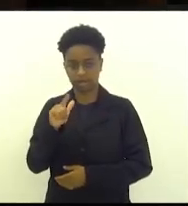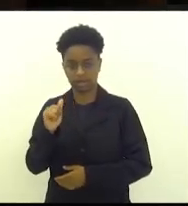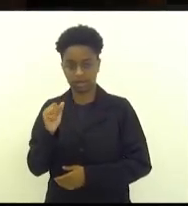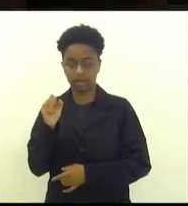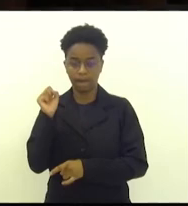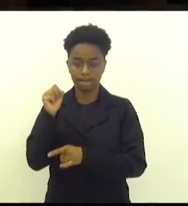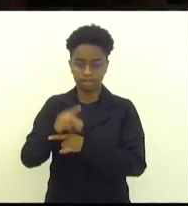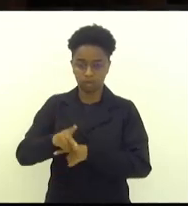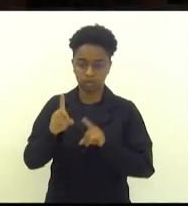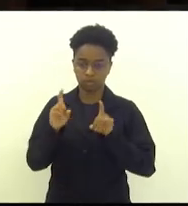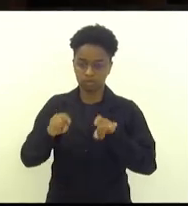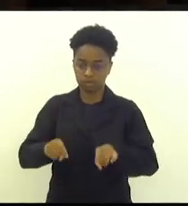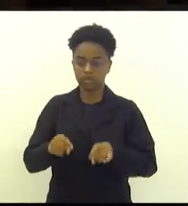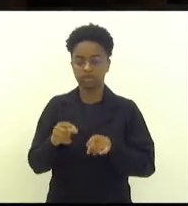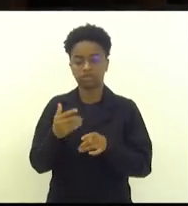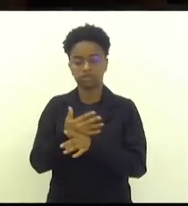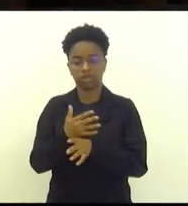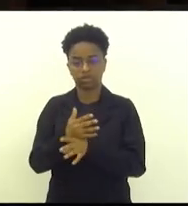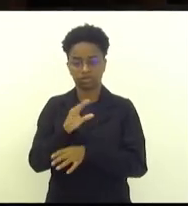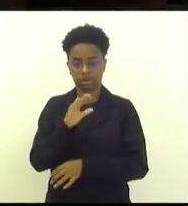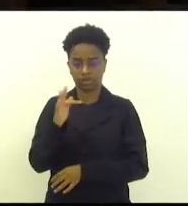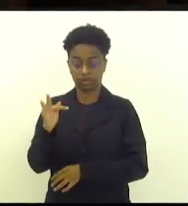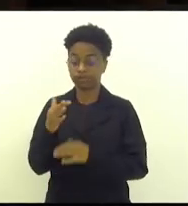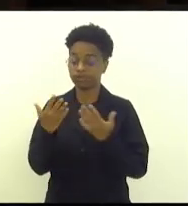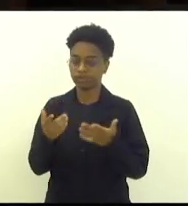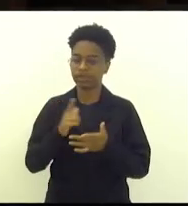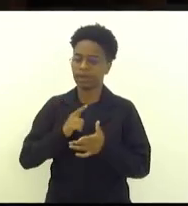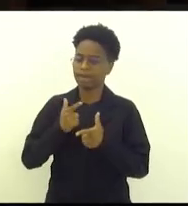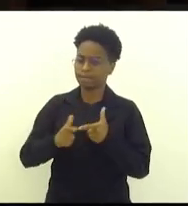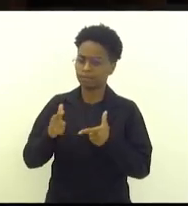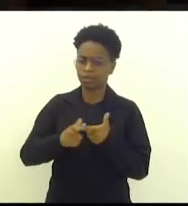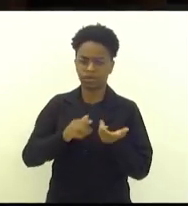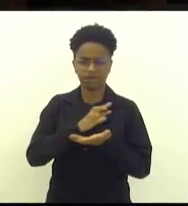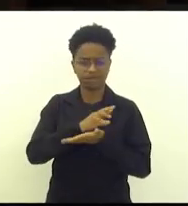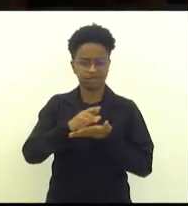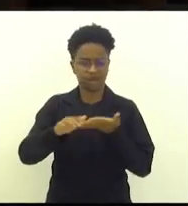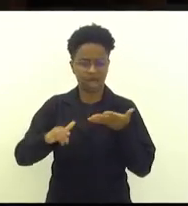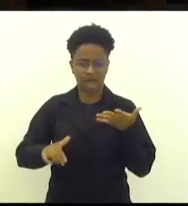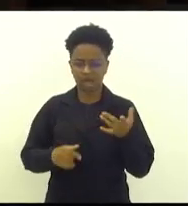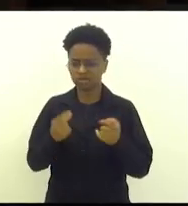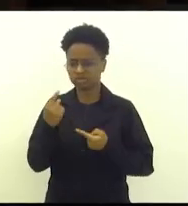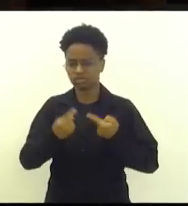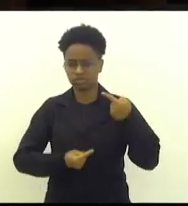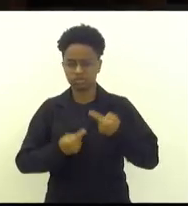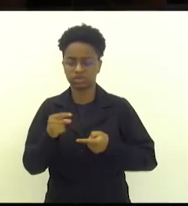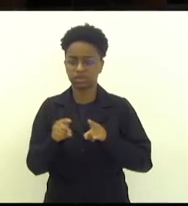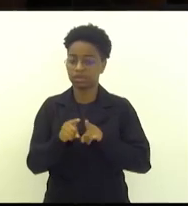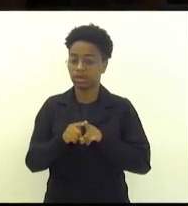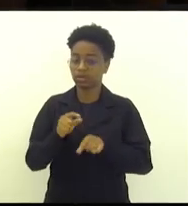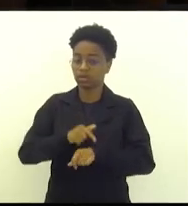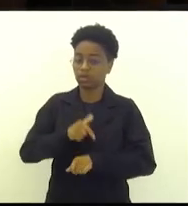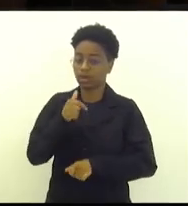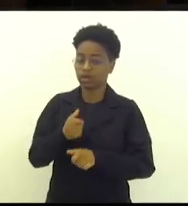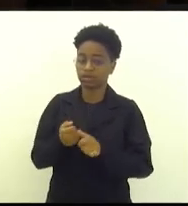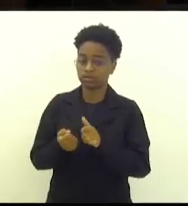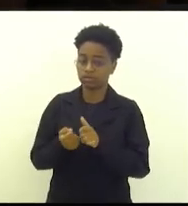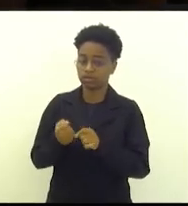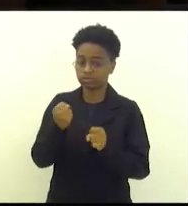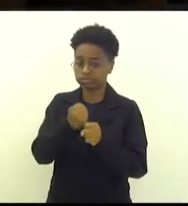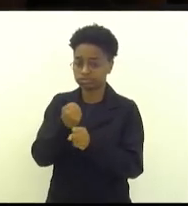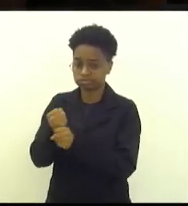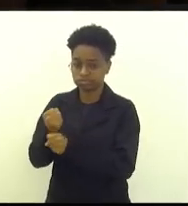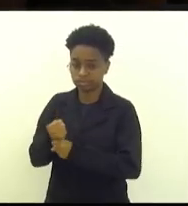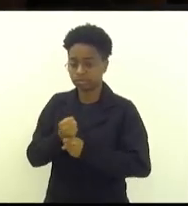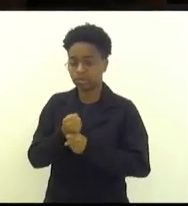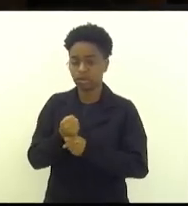Frio. Tivemos problemas e divergências, por exemplo, na instalação do Café do Povo. E eu volto a dizer,